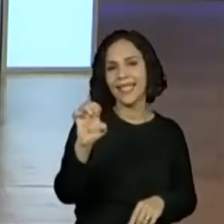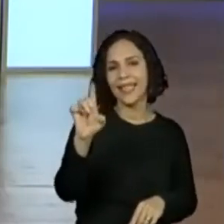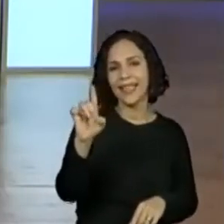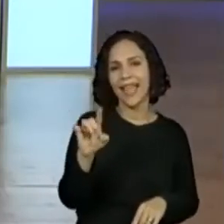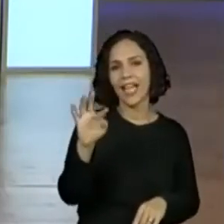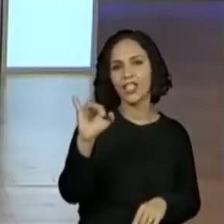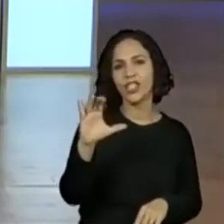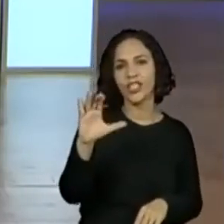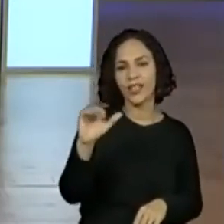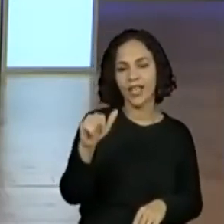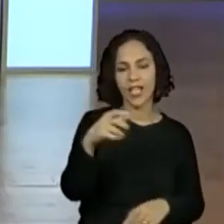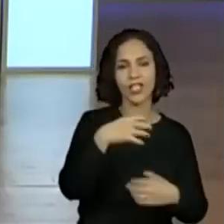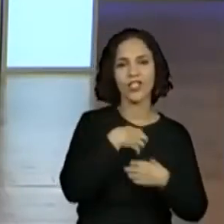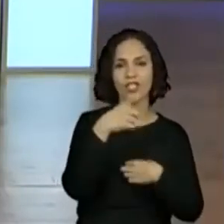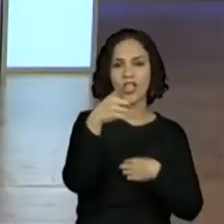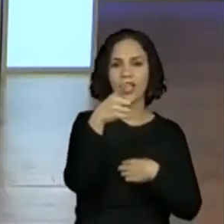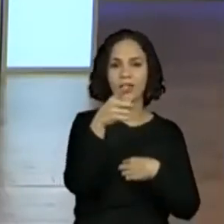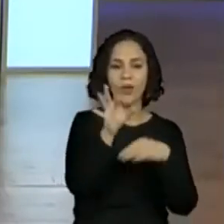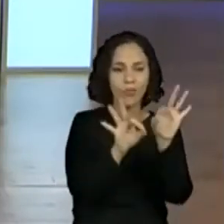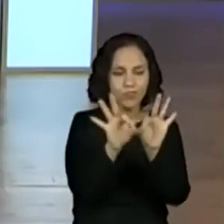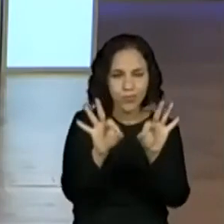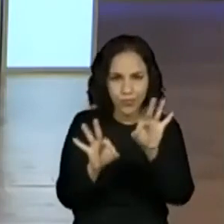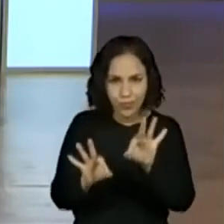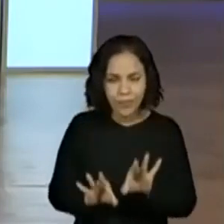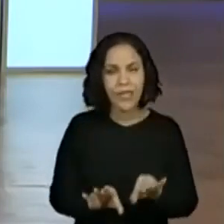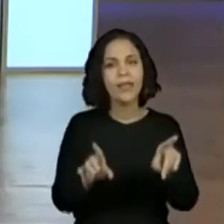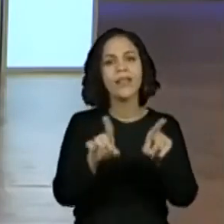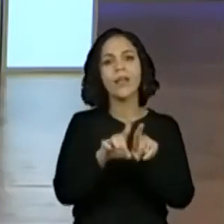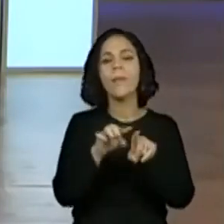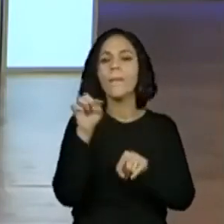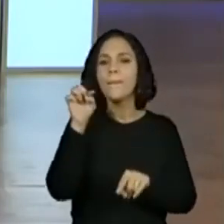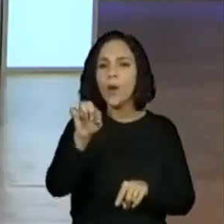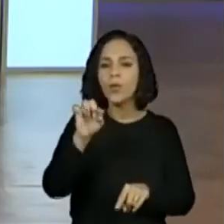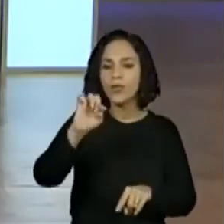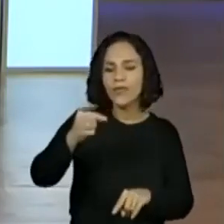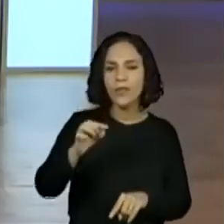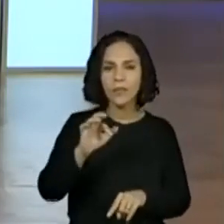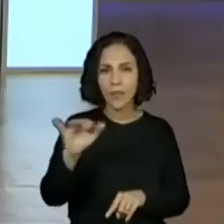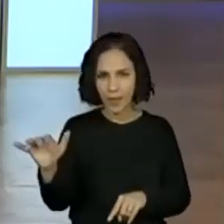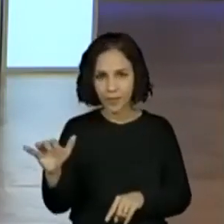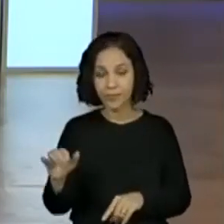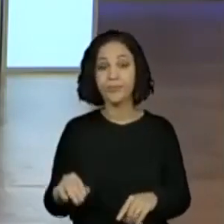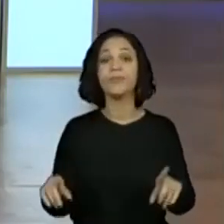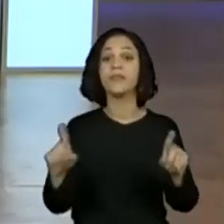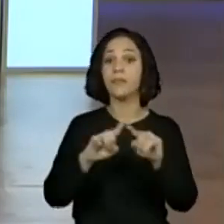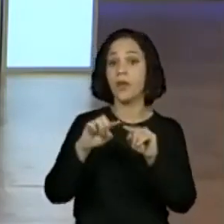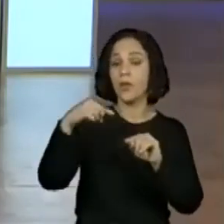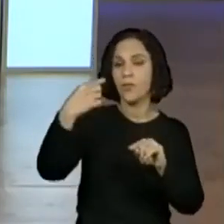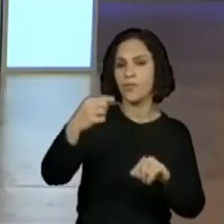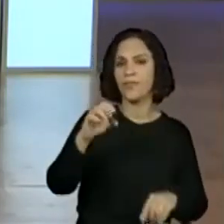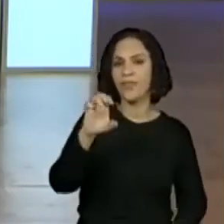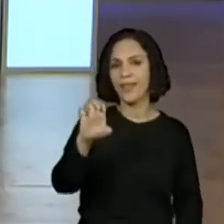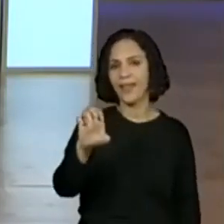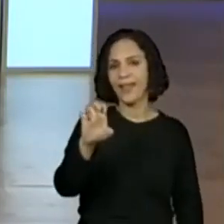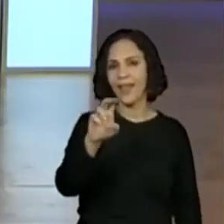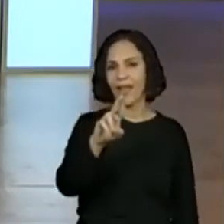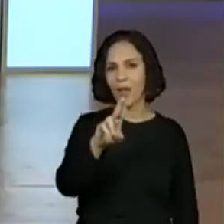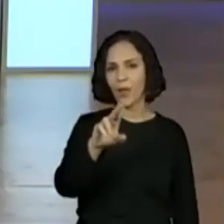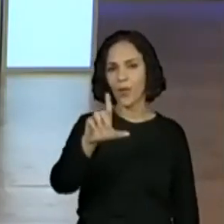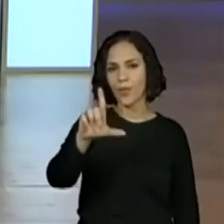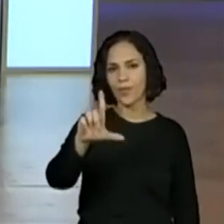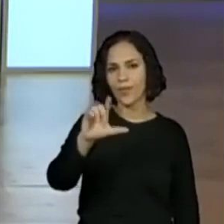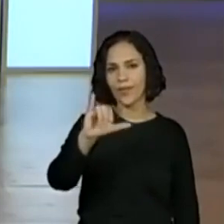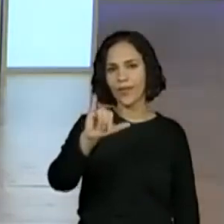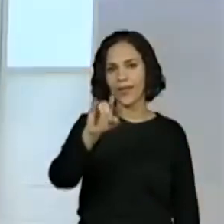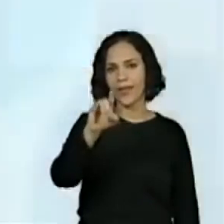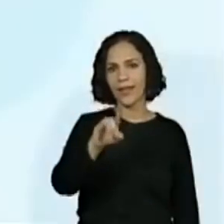parte? Sim. O eu lírico. O eu lírico, nós teremos uma aula só sobre isso. Eu nem vou entrar em detalhes, mas eu